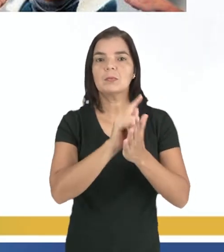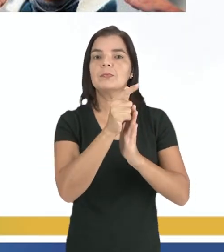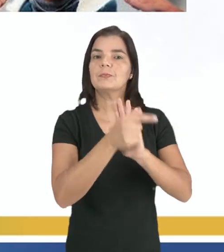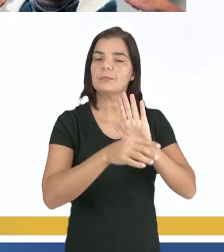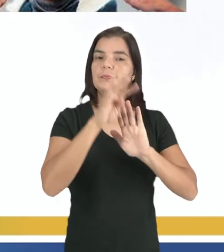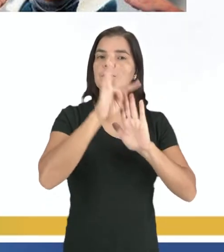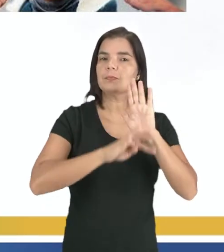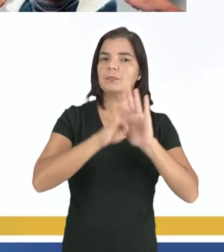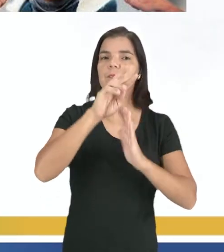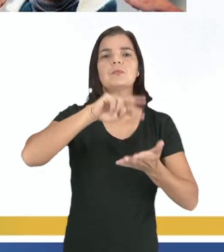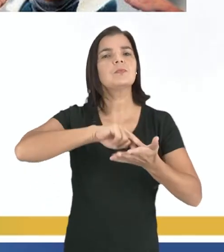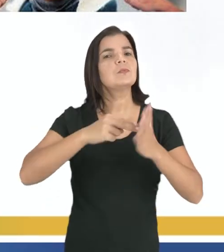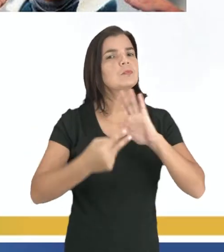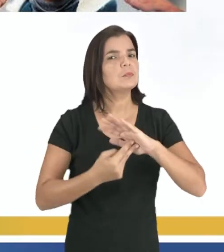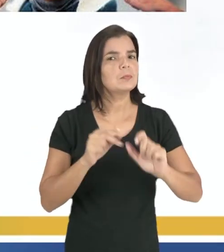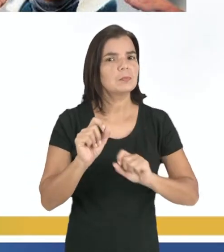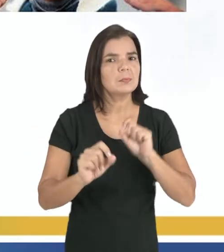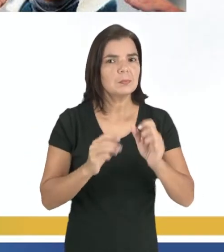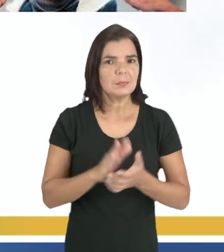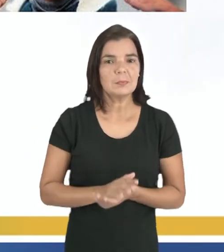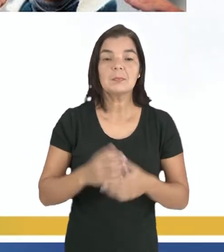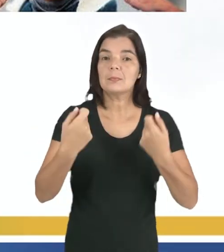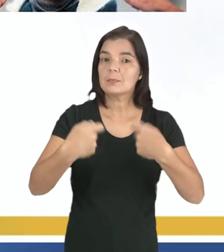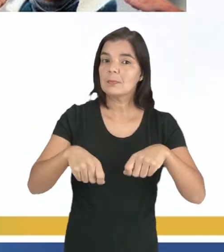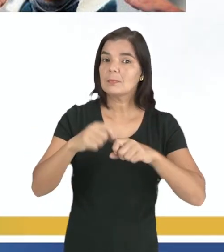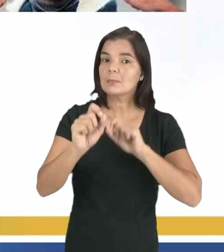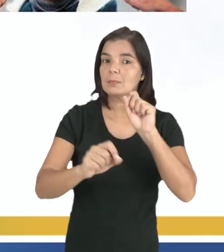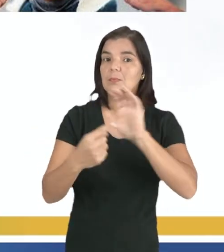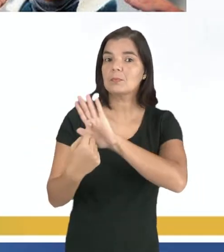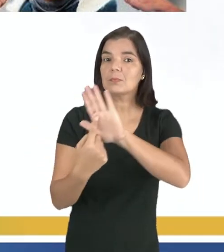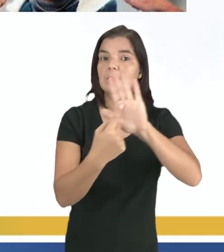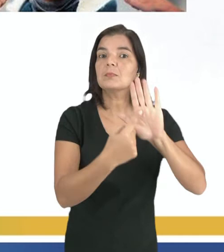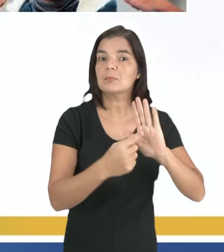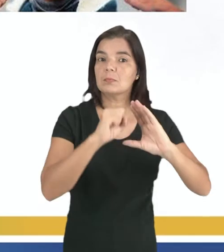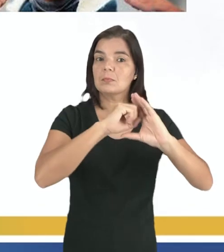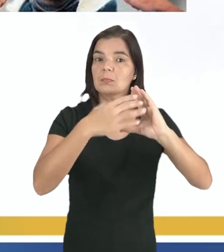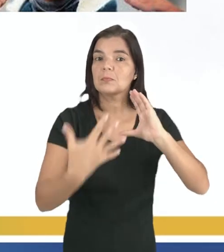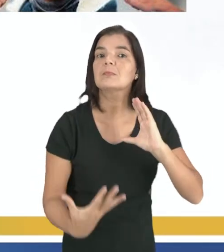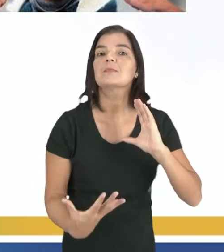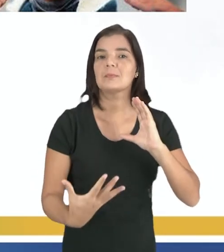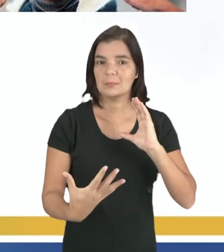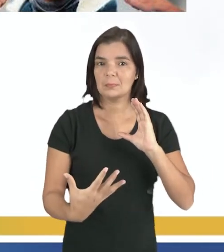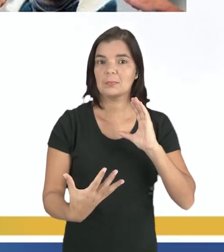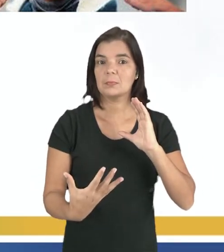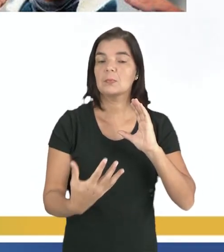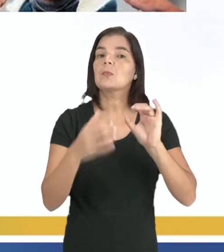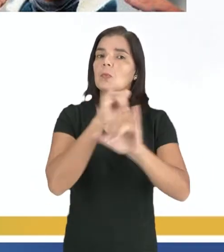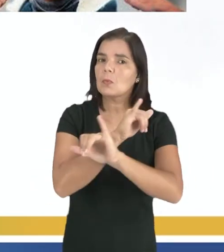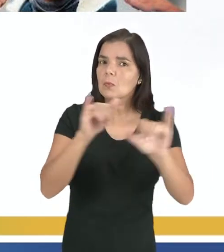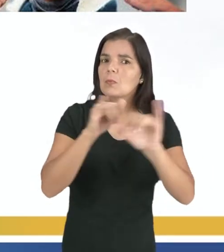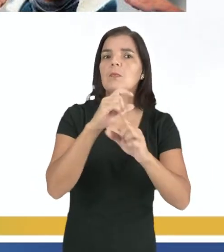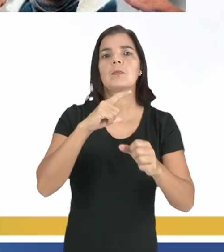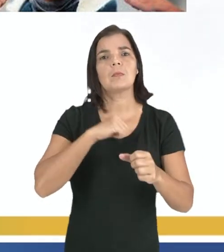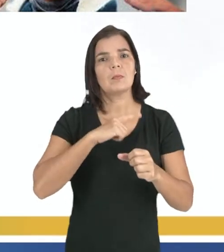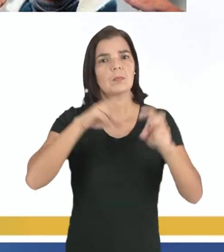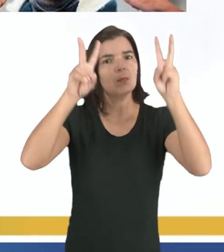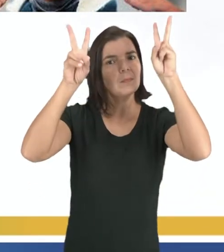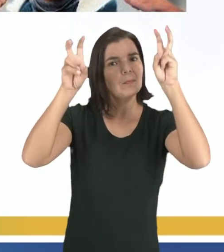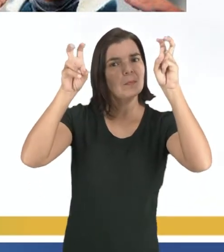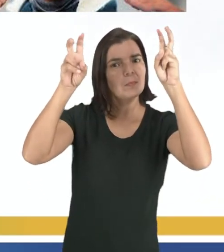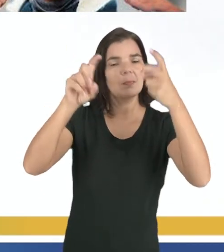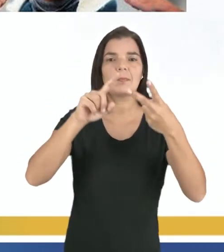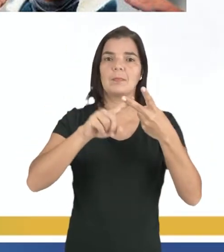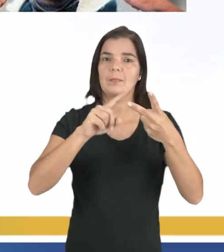textual. O isso significa? Que ela precisa apresentar características. Uma notícia tem título,